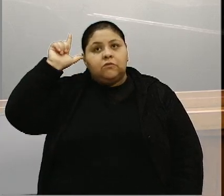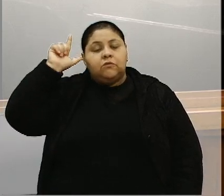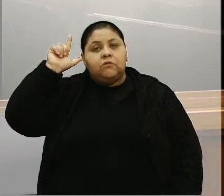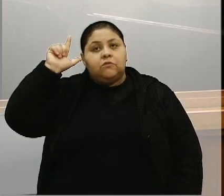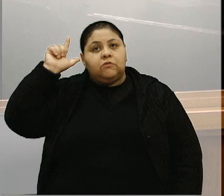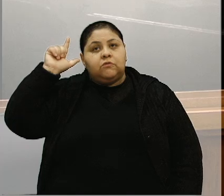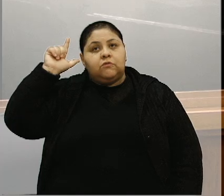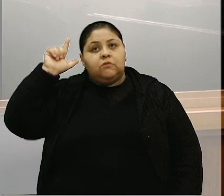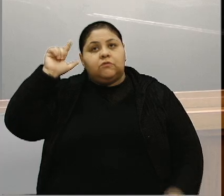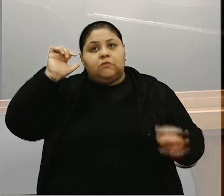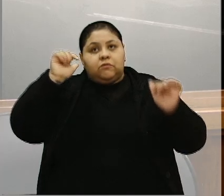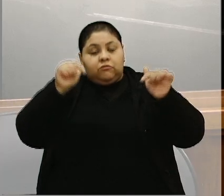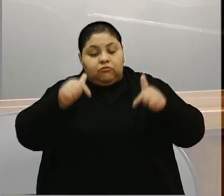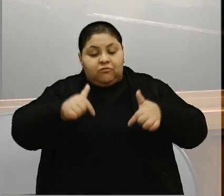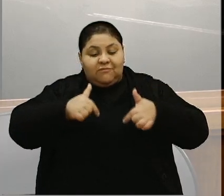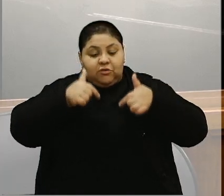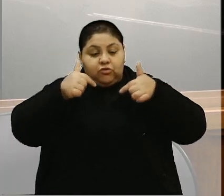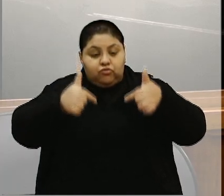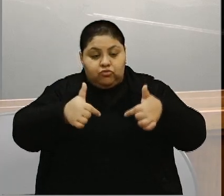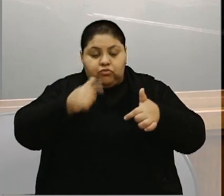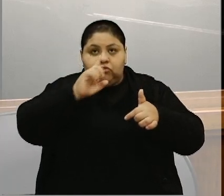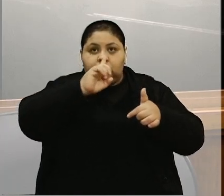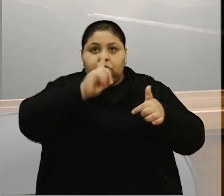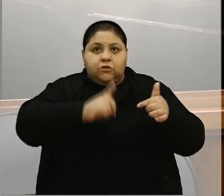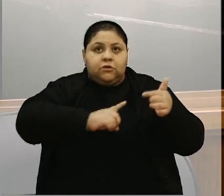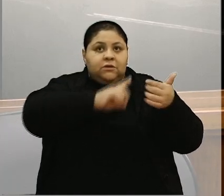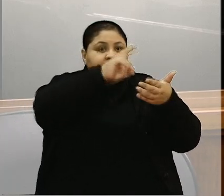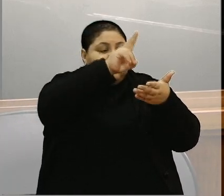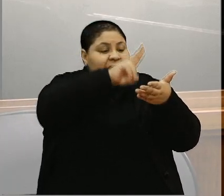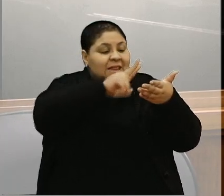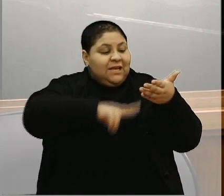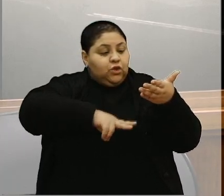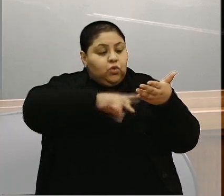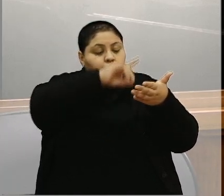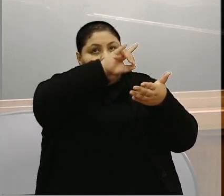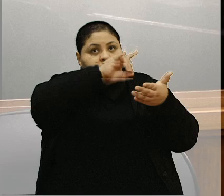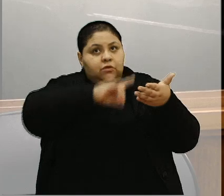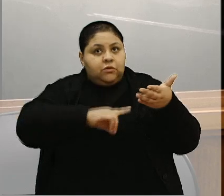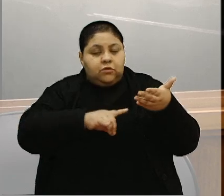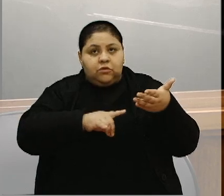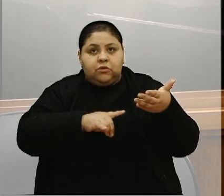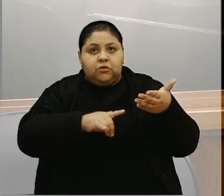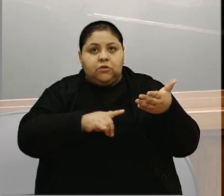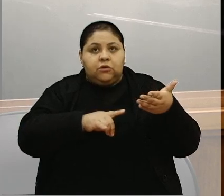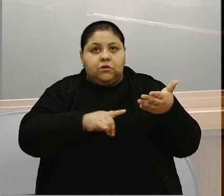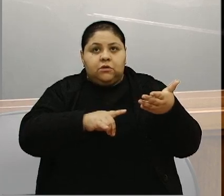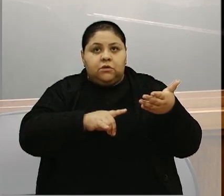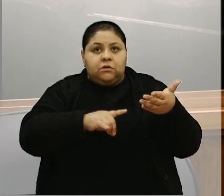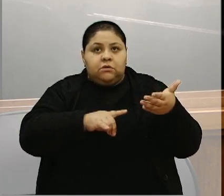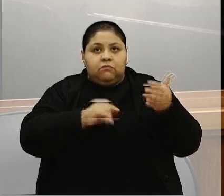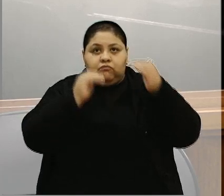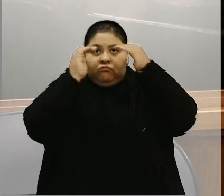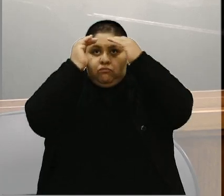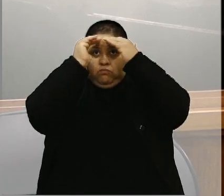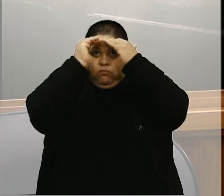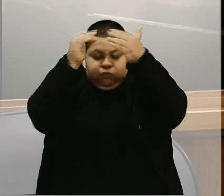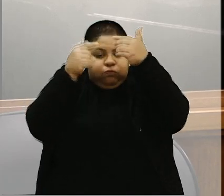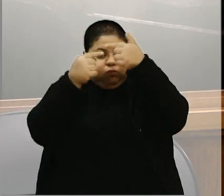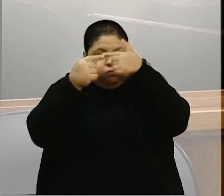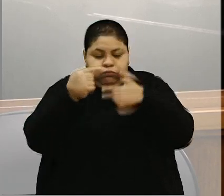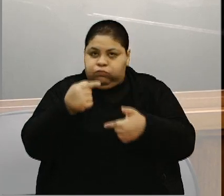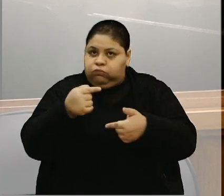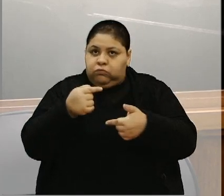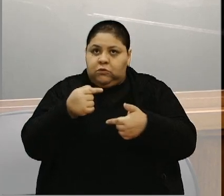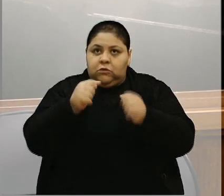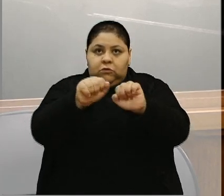do seu mandato, na leitura de um parecer, foi absolutamente desrespeitada no Congresso Nacional,